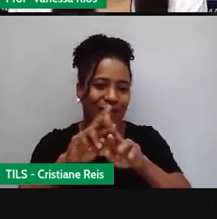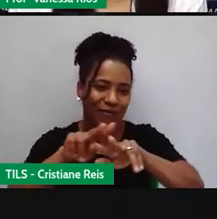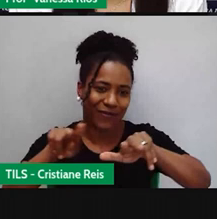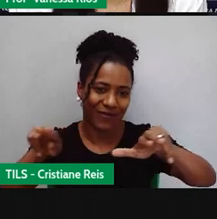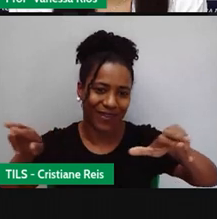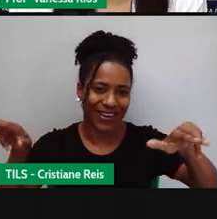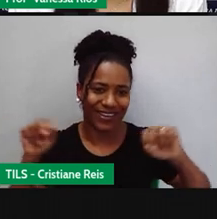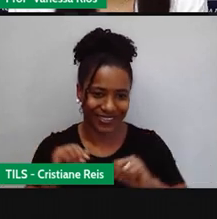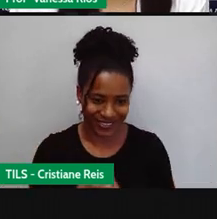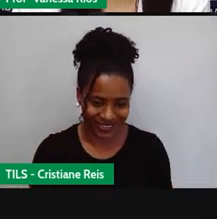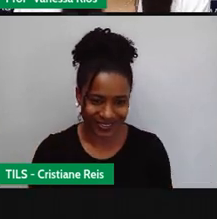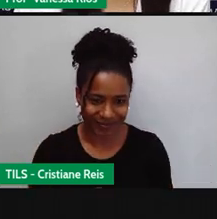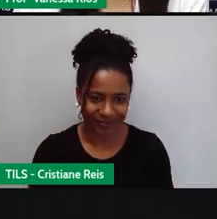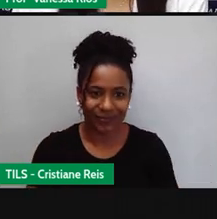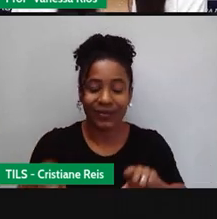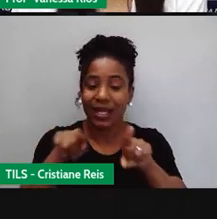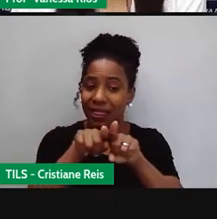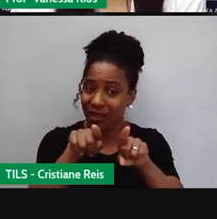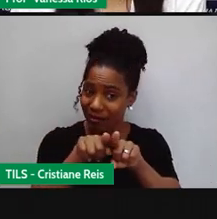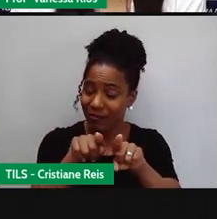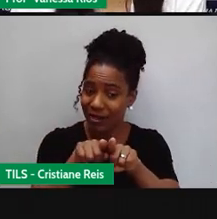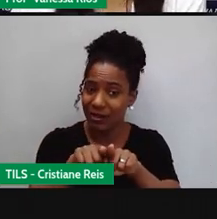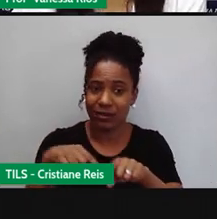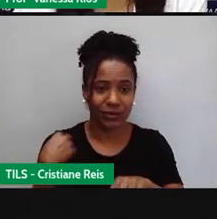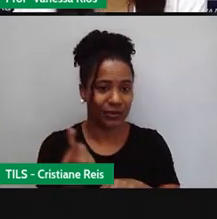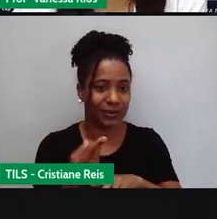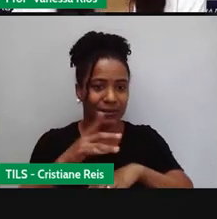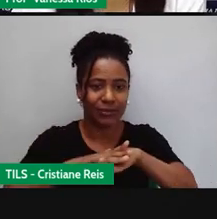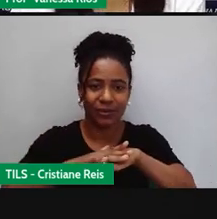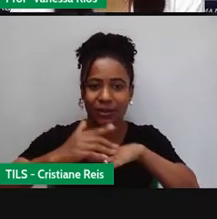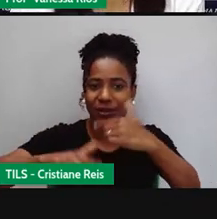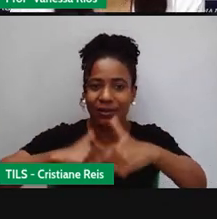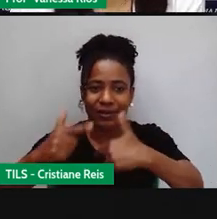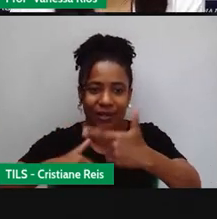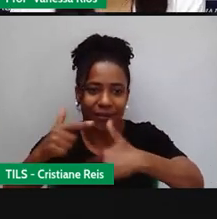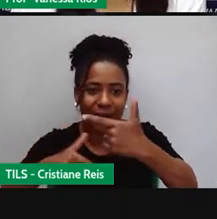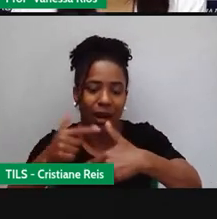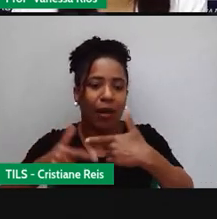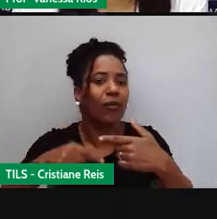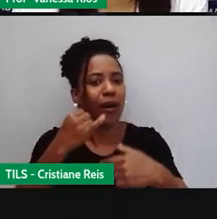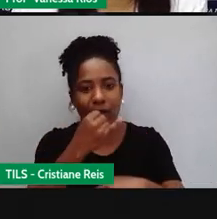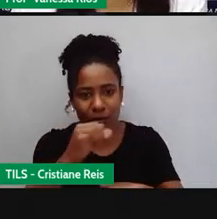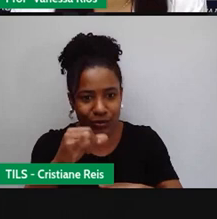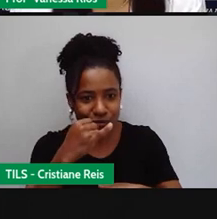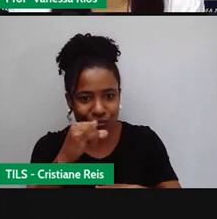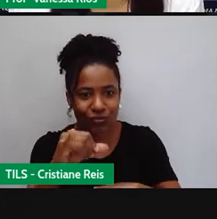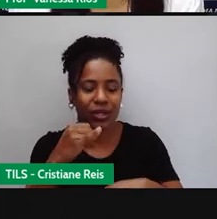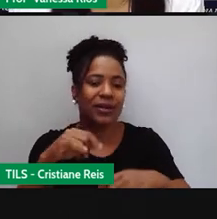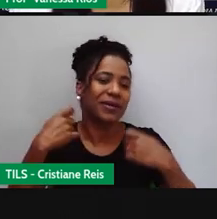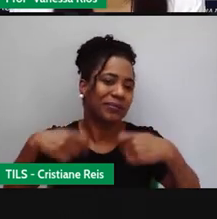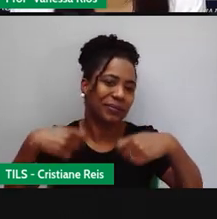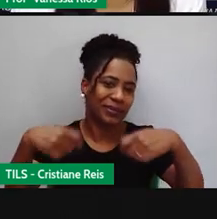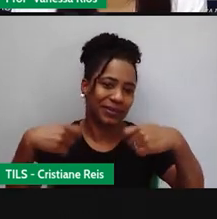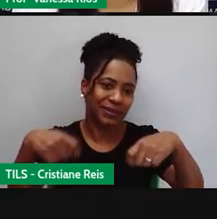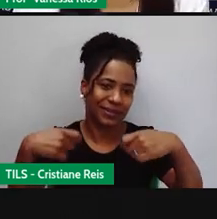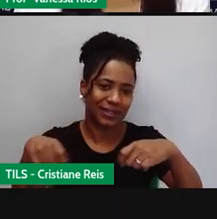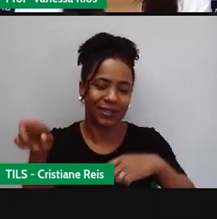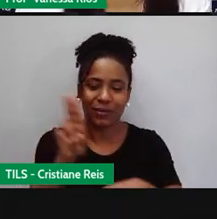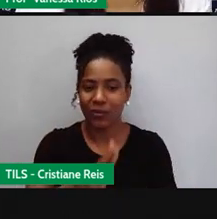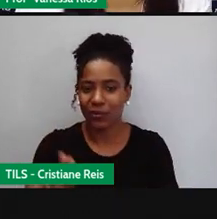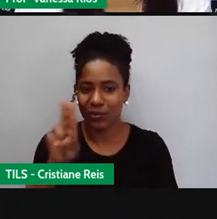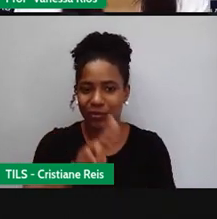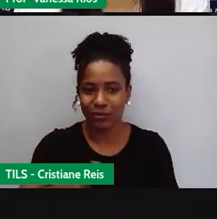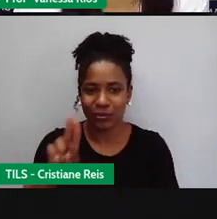relacionadas com as atividades que a gente desenvolve no nosso dia a dia, relacionado com o uso